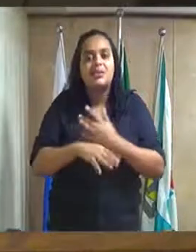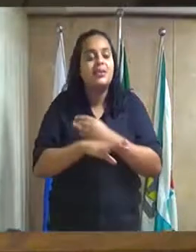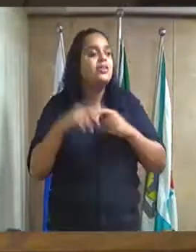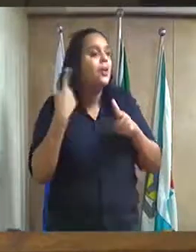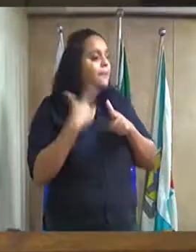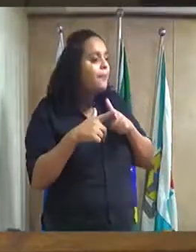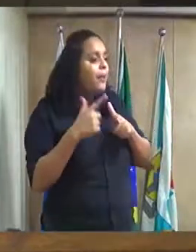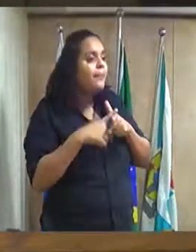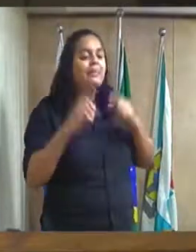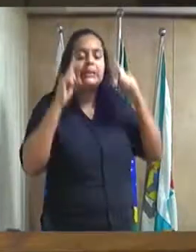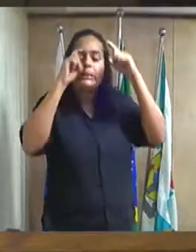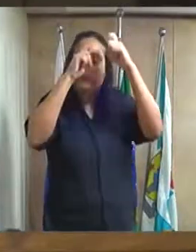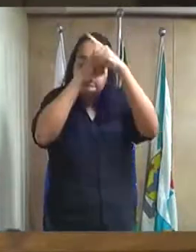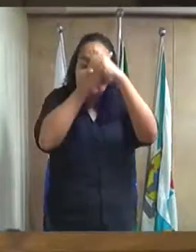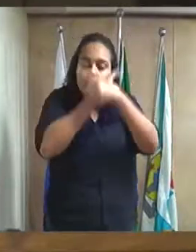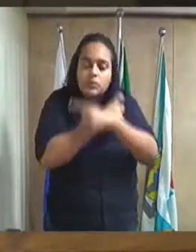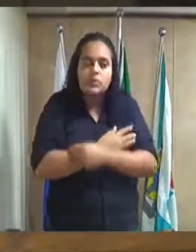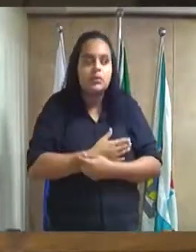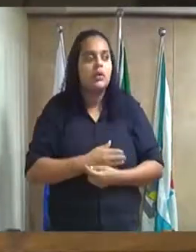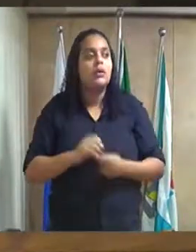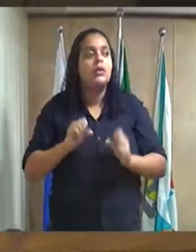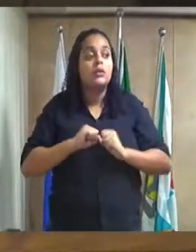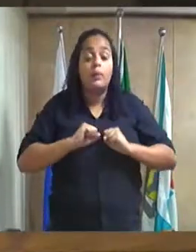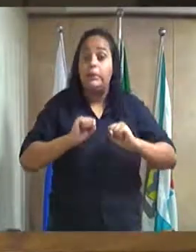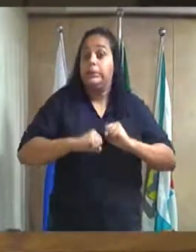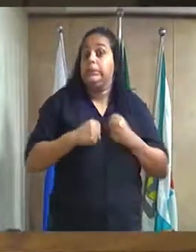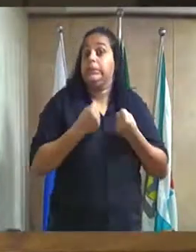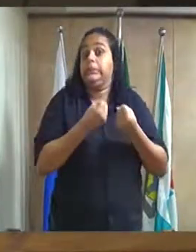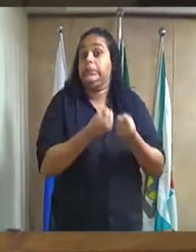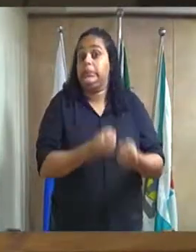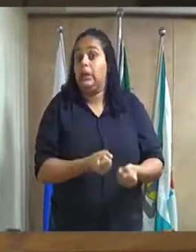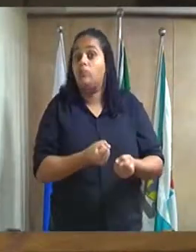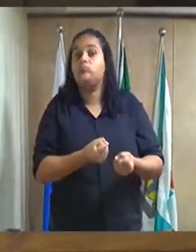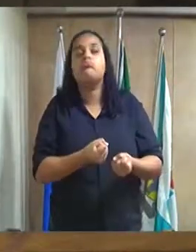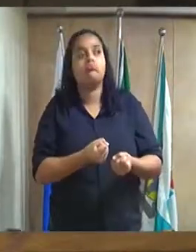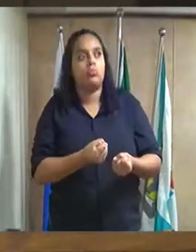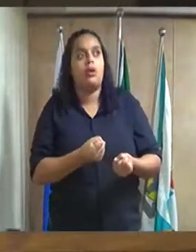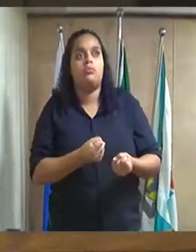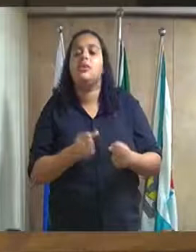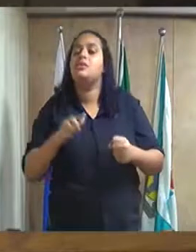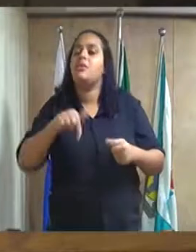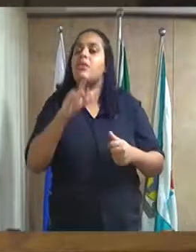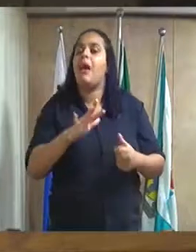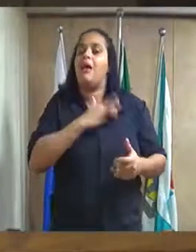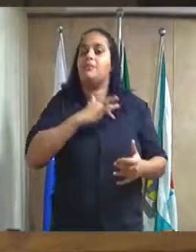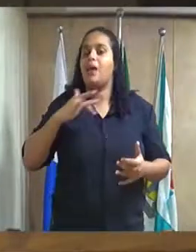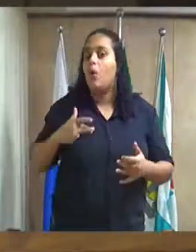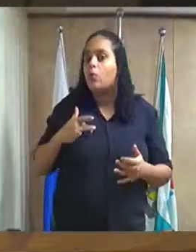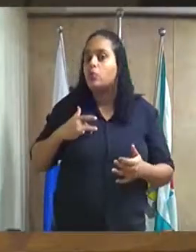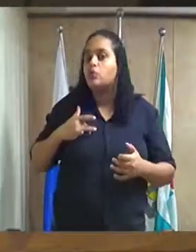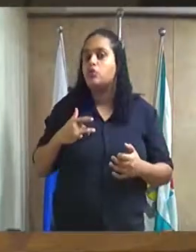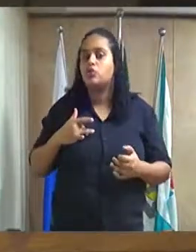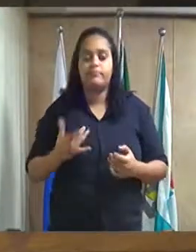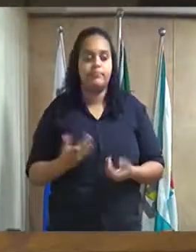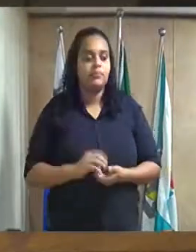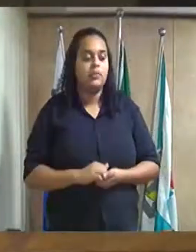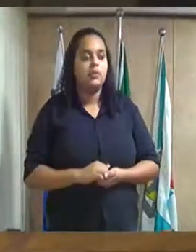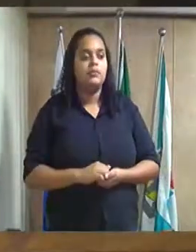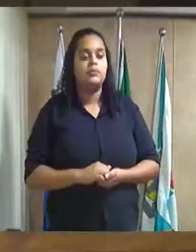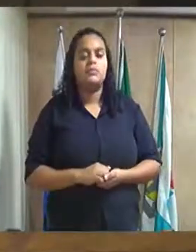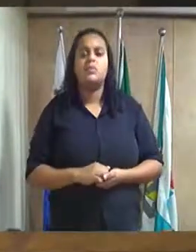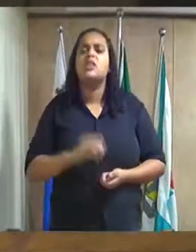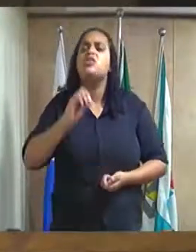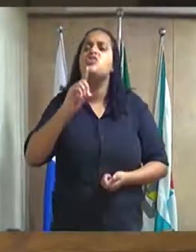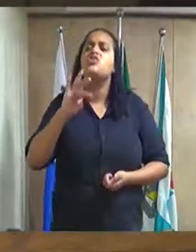muito difícil, nós temos empenhado muito na saúde do Duque de Caxias. E, desde o dia 2 de